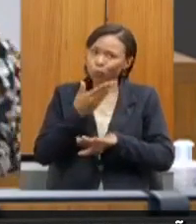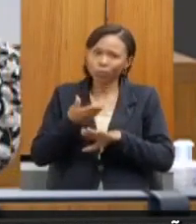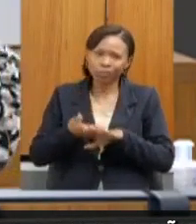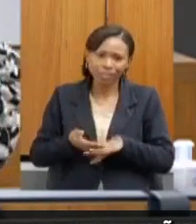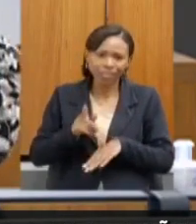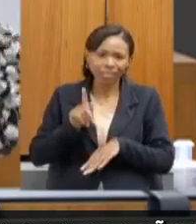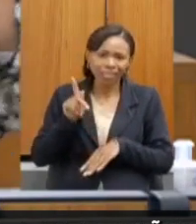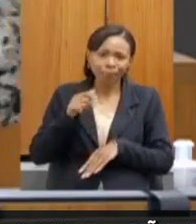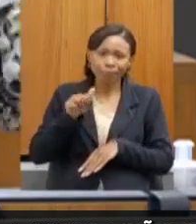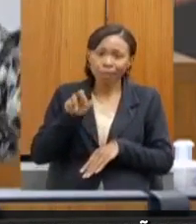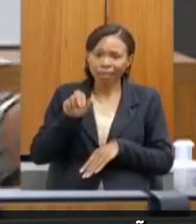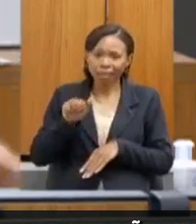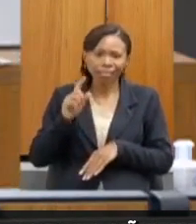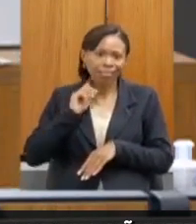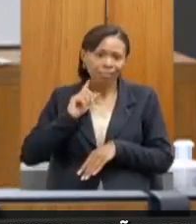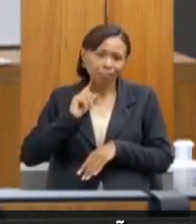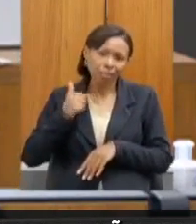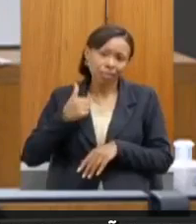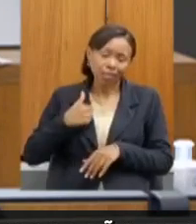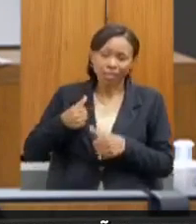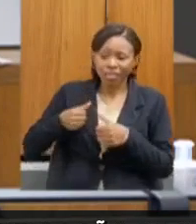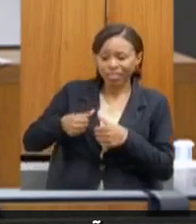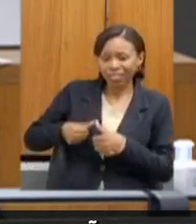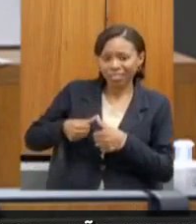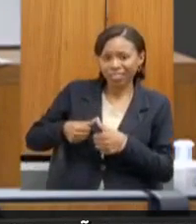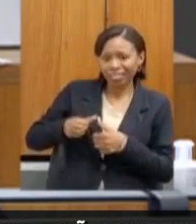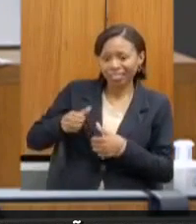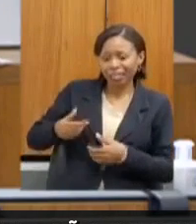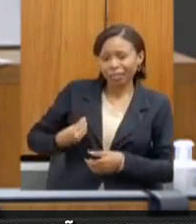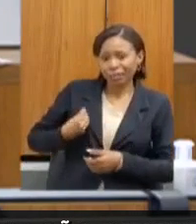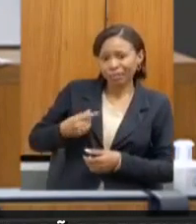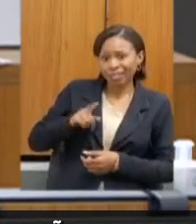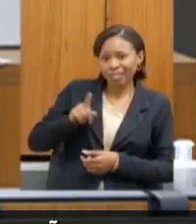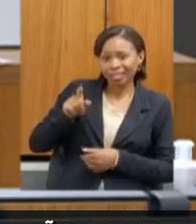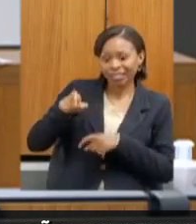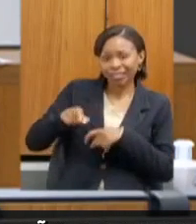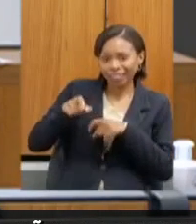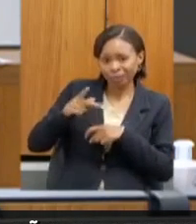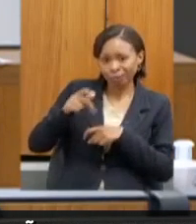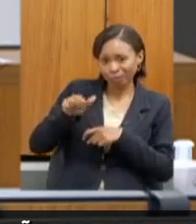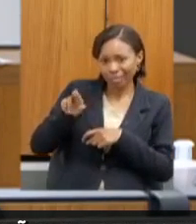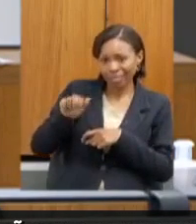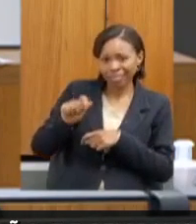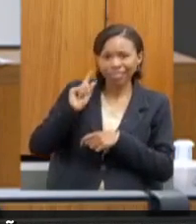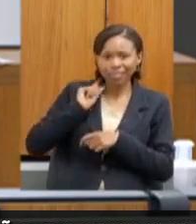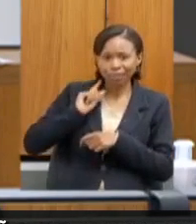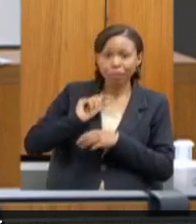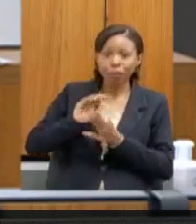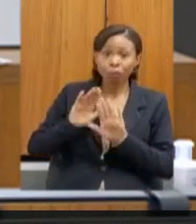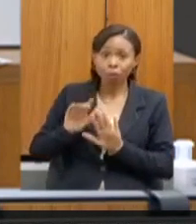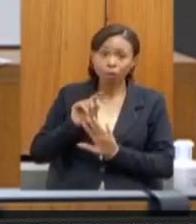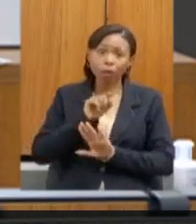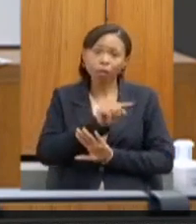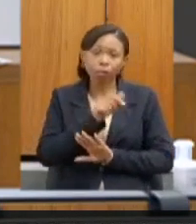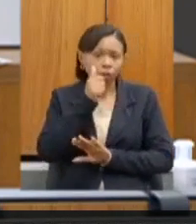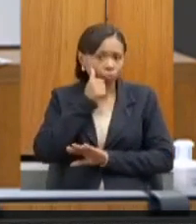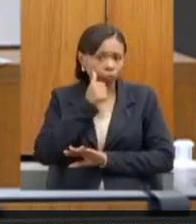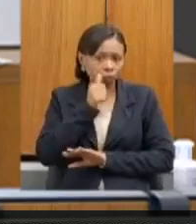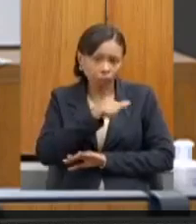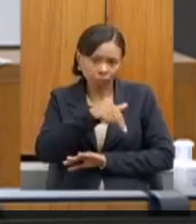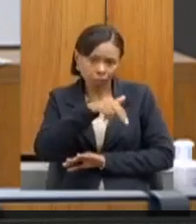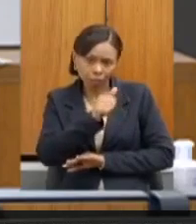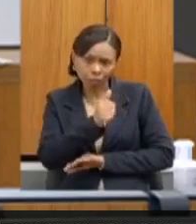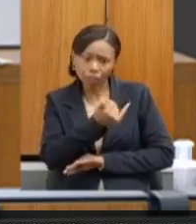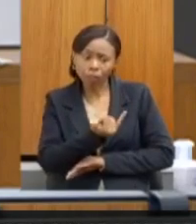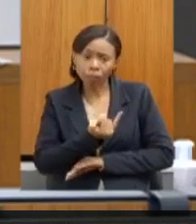oportunidade de conviver no campo, lá na fazenda dele em Parade Minas, mas a Ana me mostrou uma realidade muito importante. Eu tenho